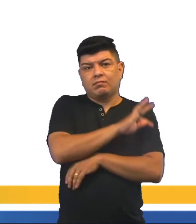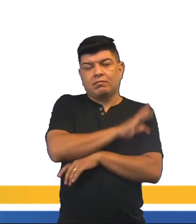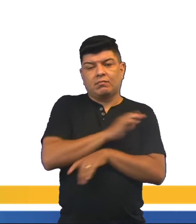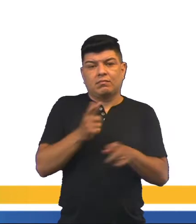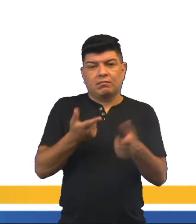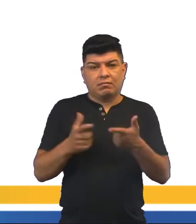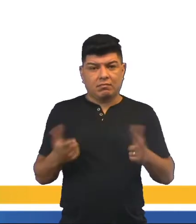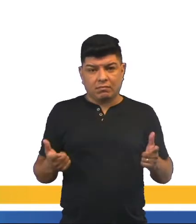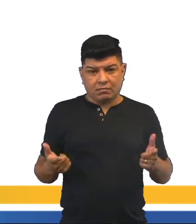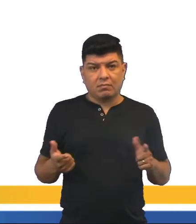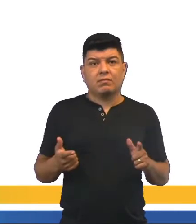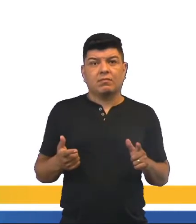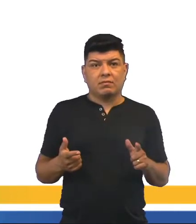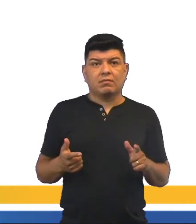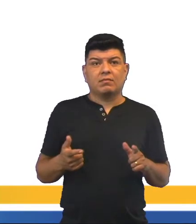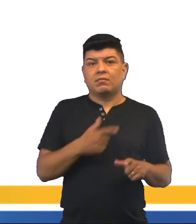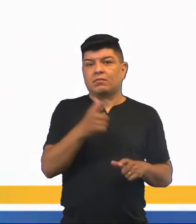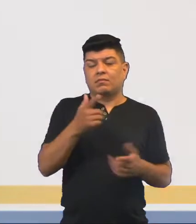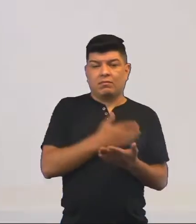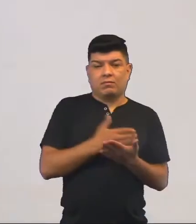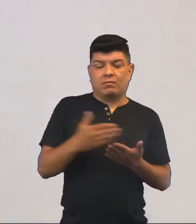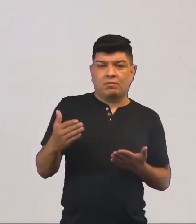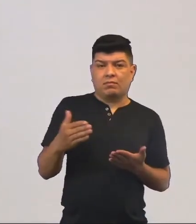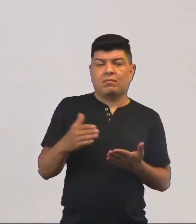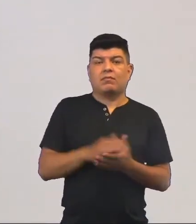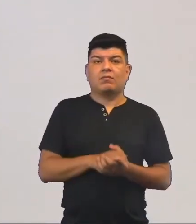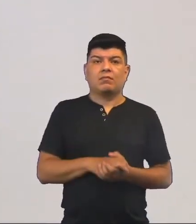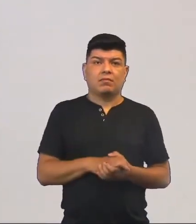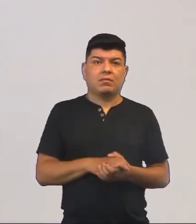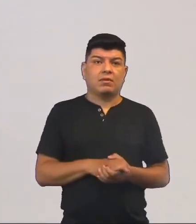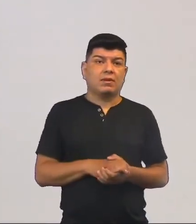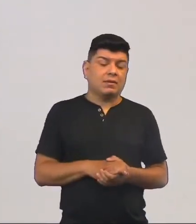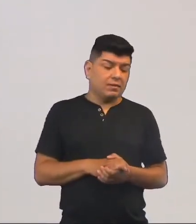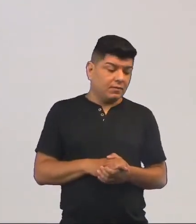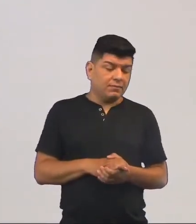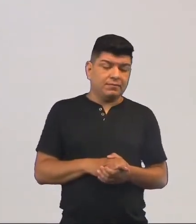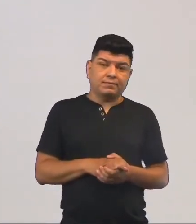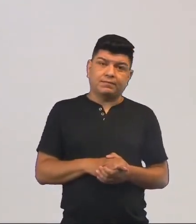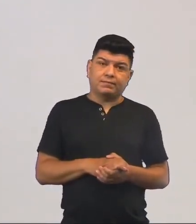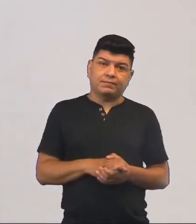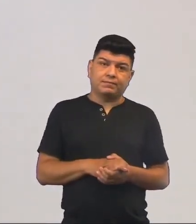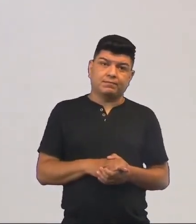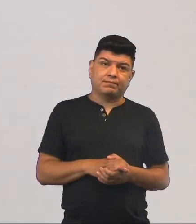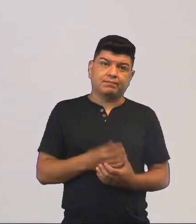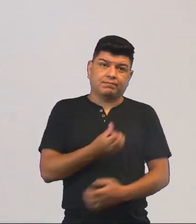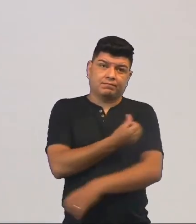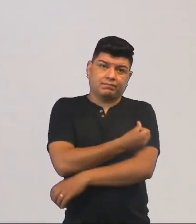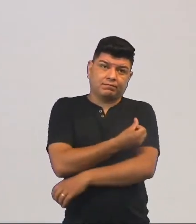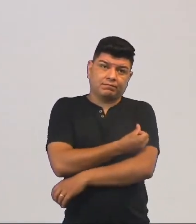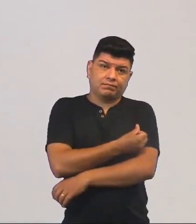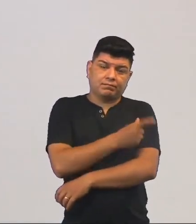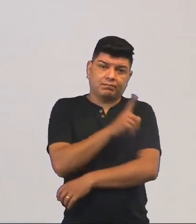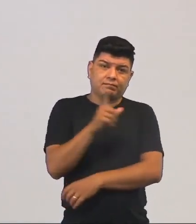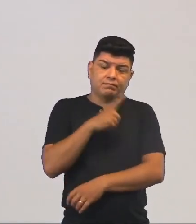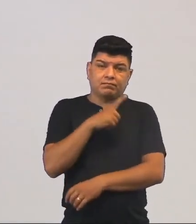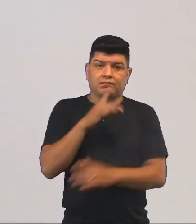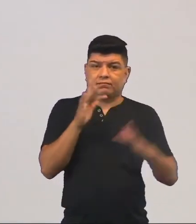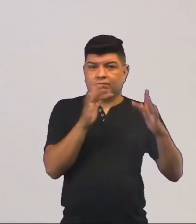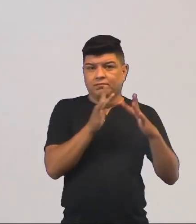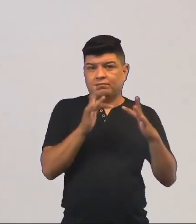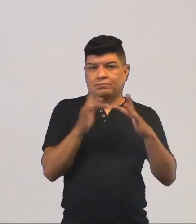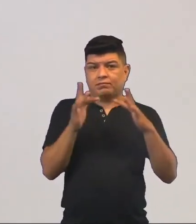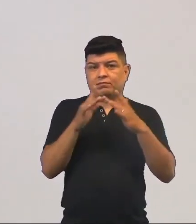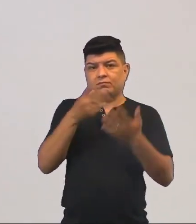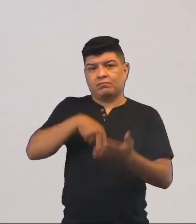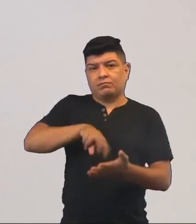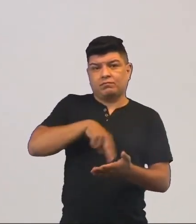aumentando, né? Aí você começa a ir no sexto ano a ter um contato